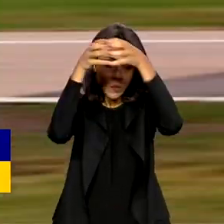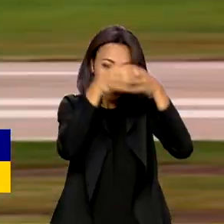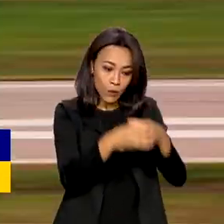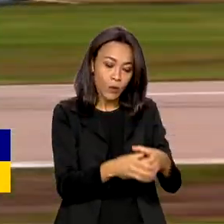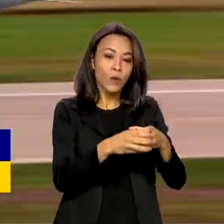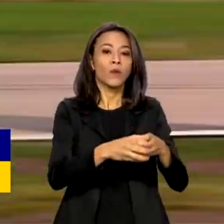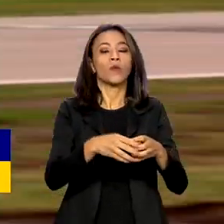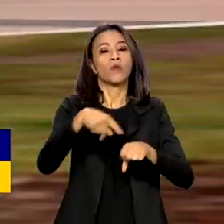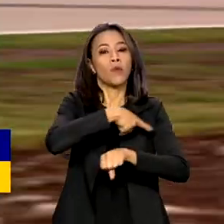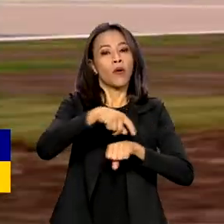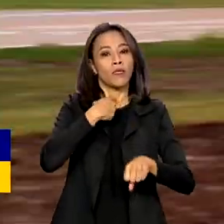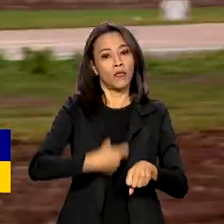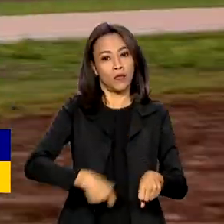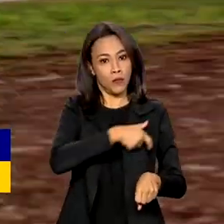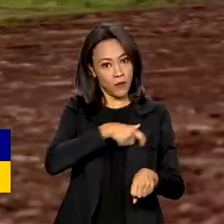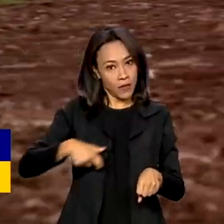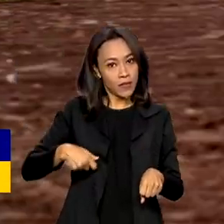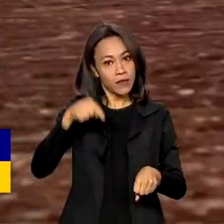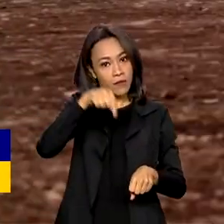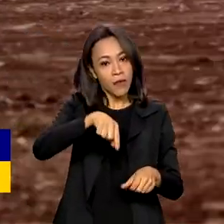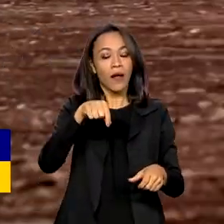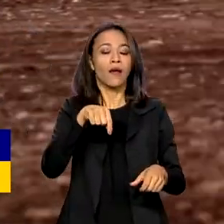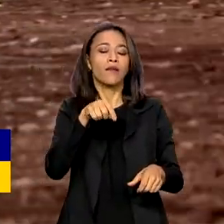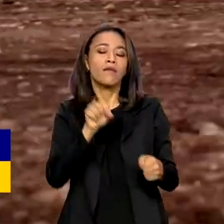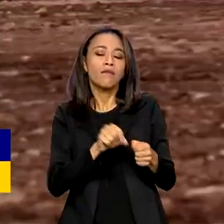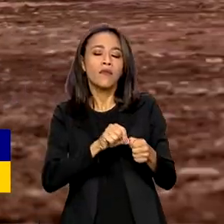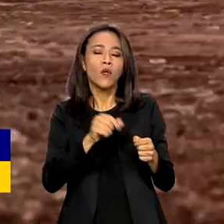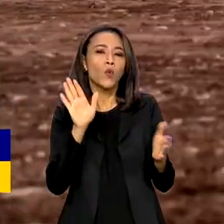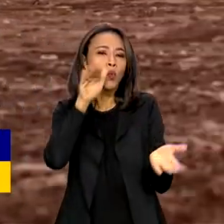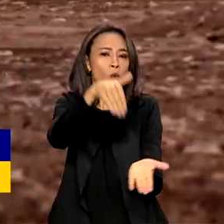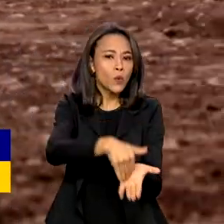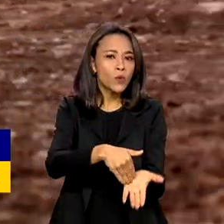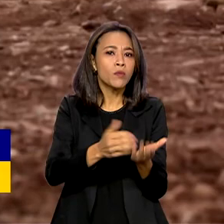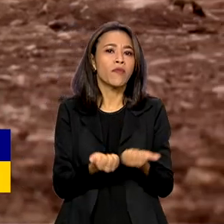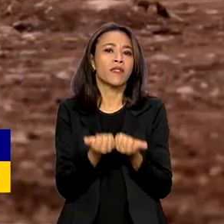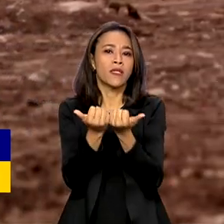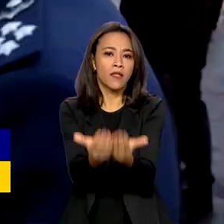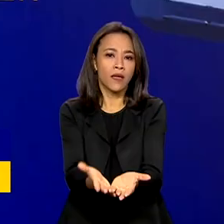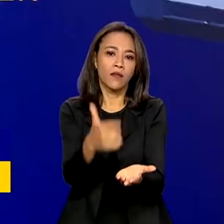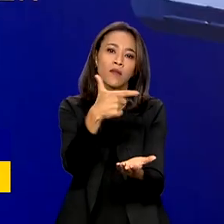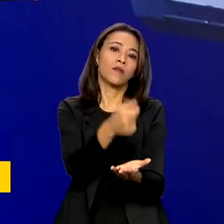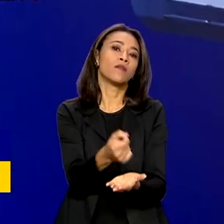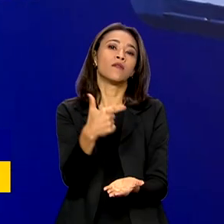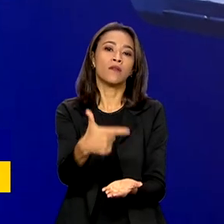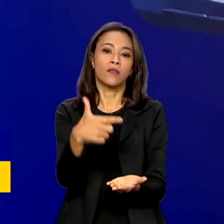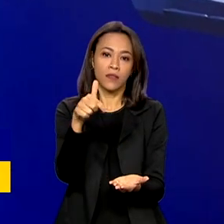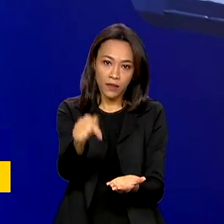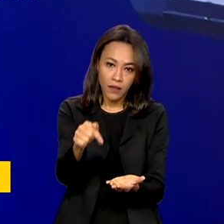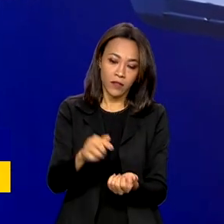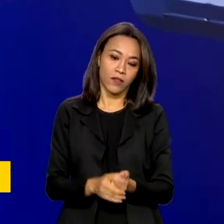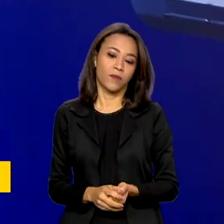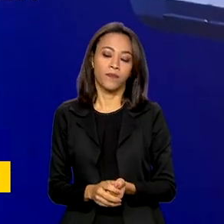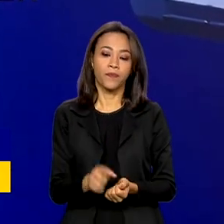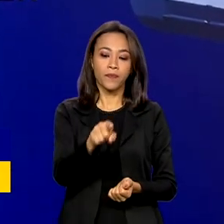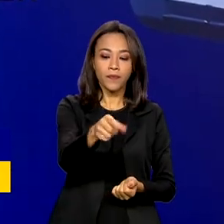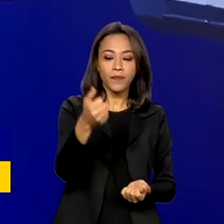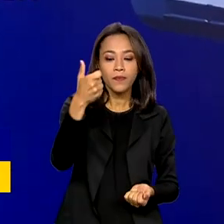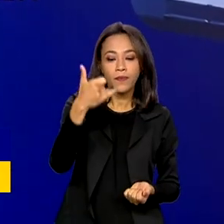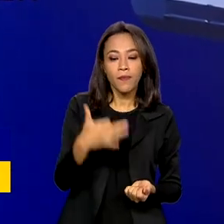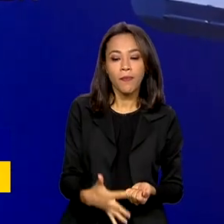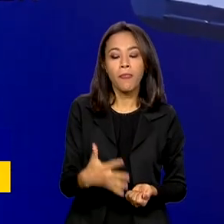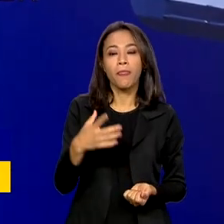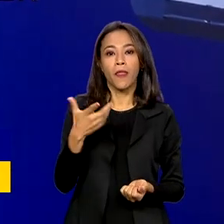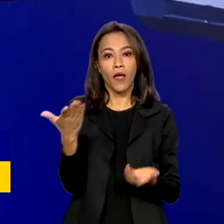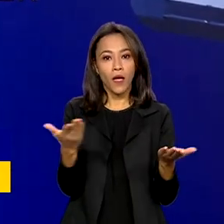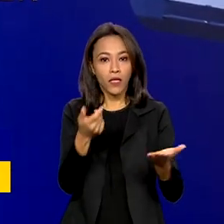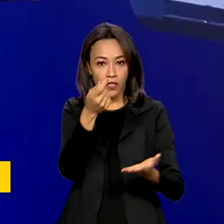governo, a previsão é que o último caça seja entregue em 2027. Geramos, assim, com investimento